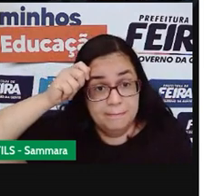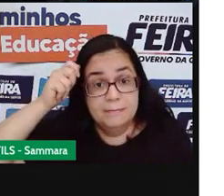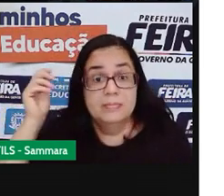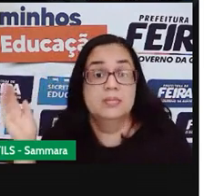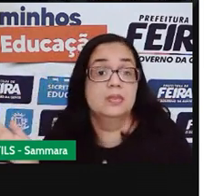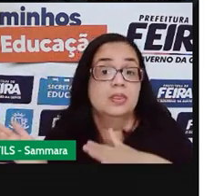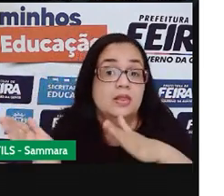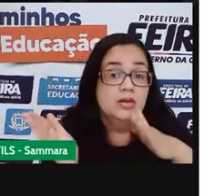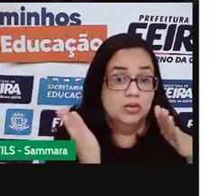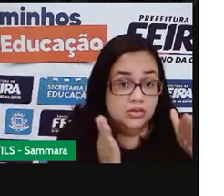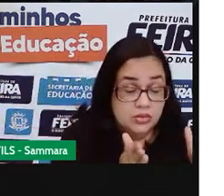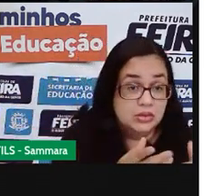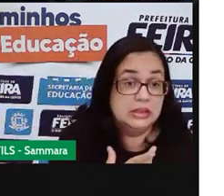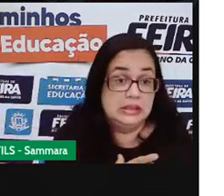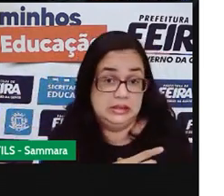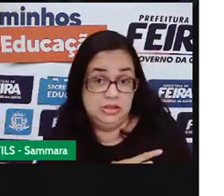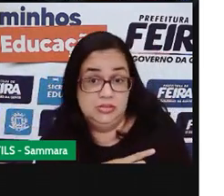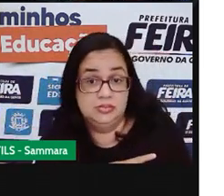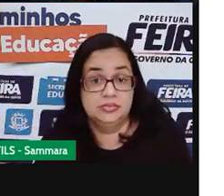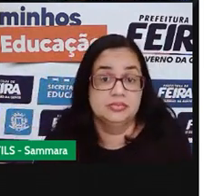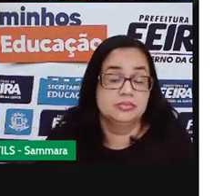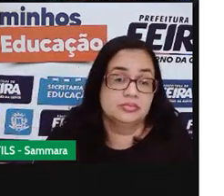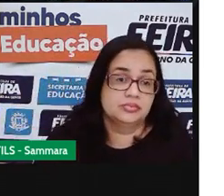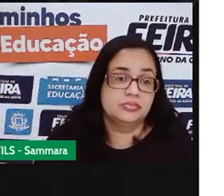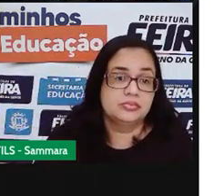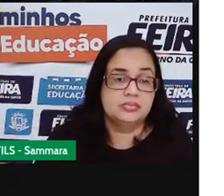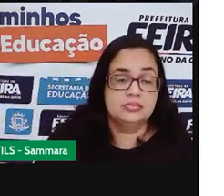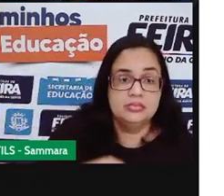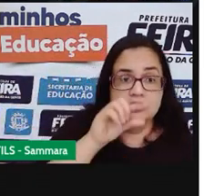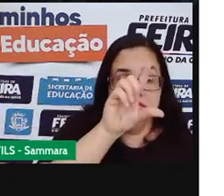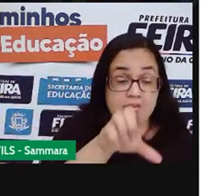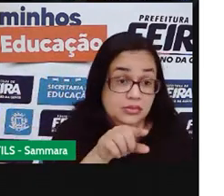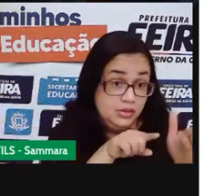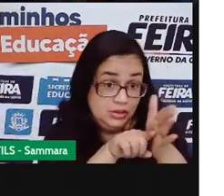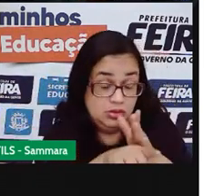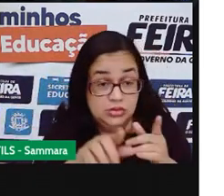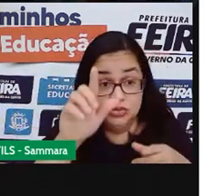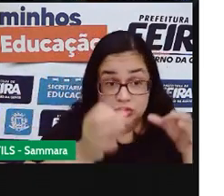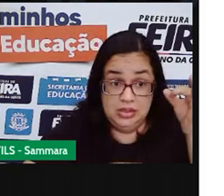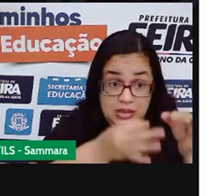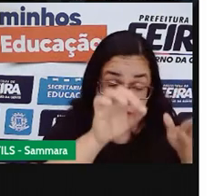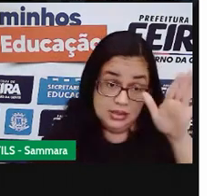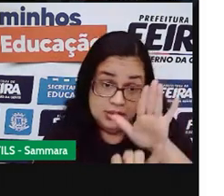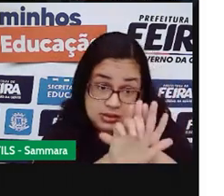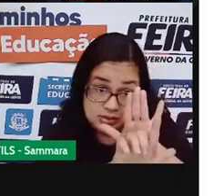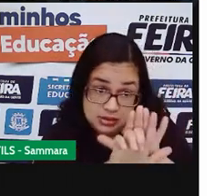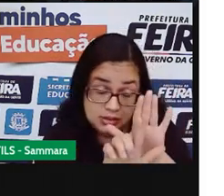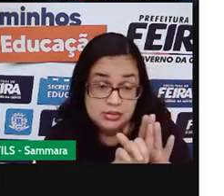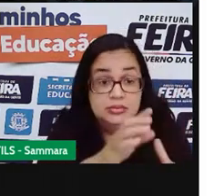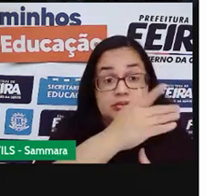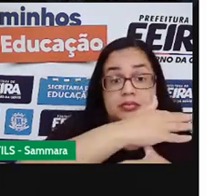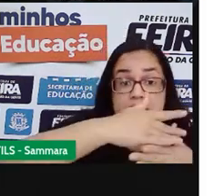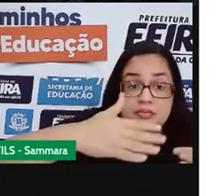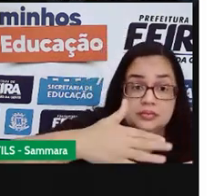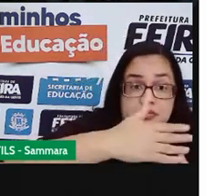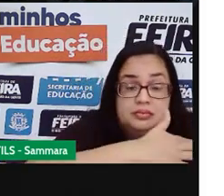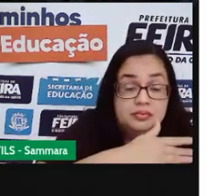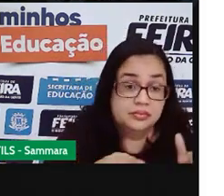apenas essas funções de legislar, que é fazer as leis do município,